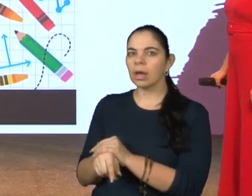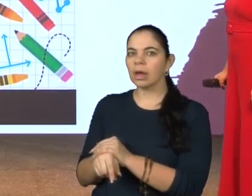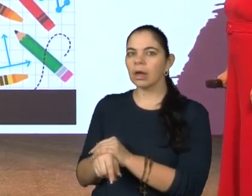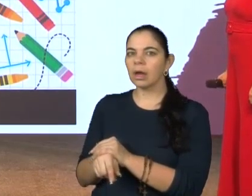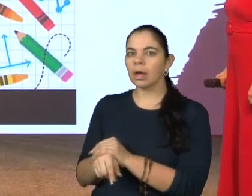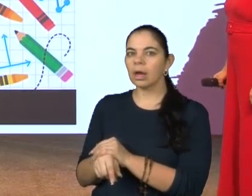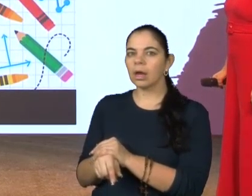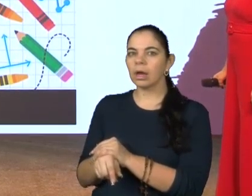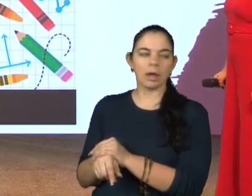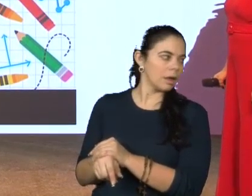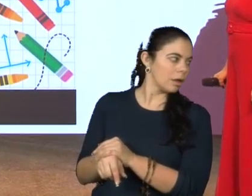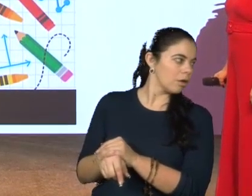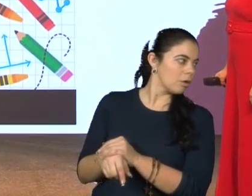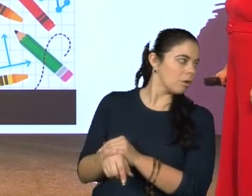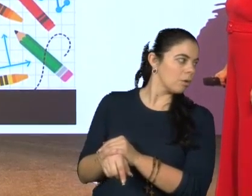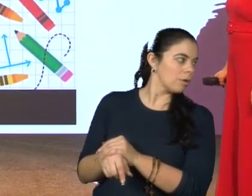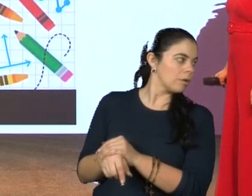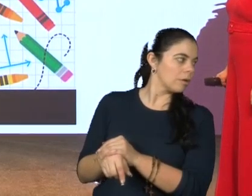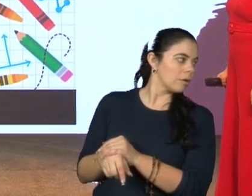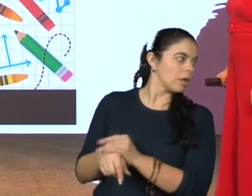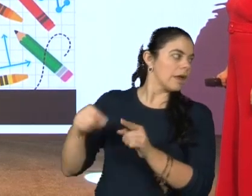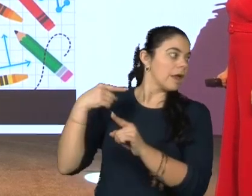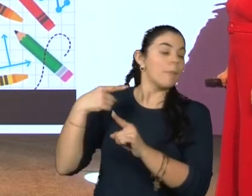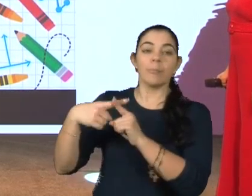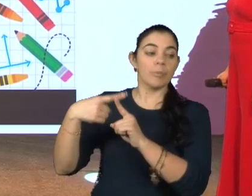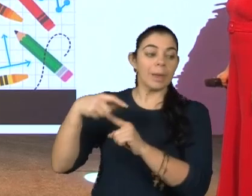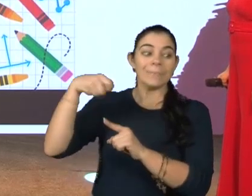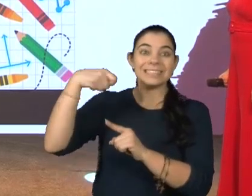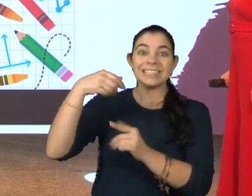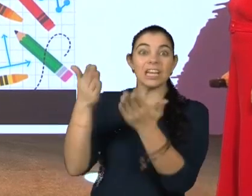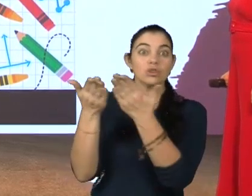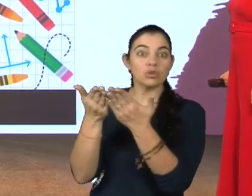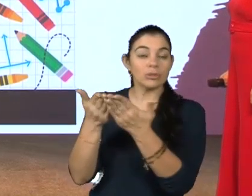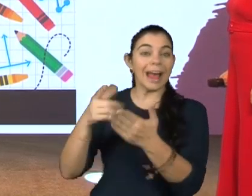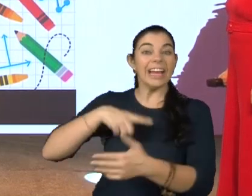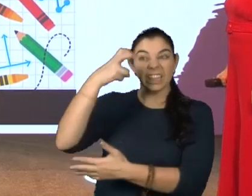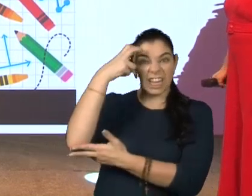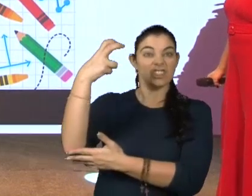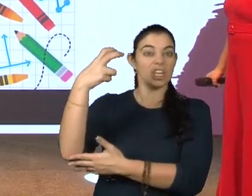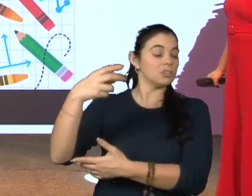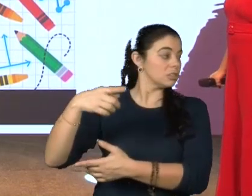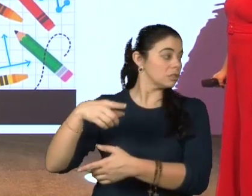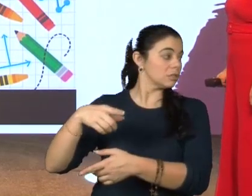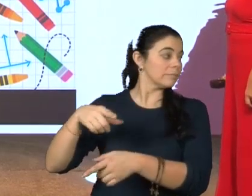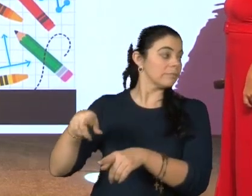a minha minha minha minha minha minha Se fosse para você mandar